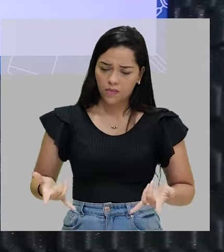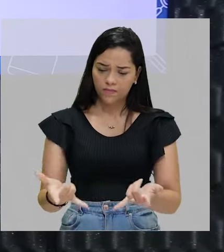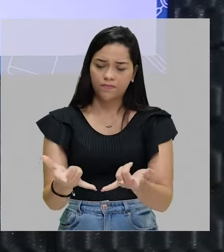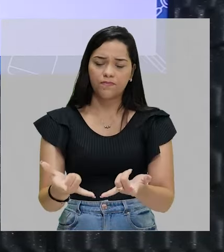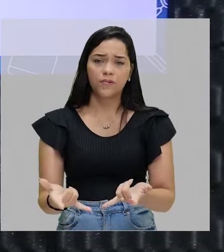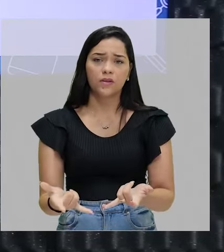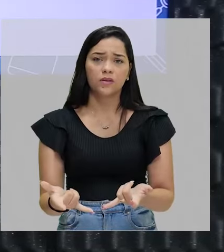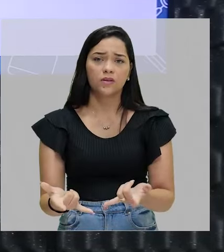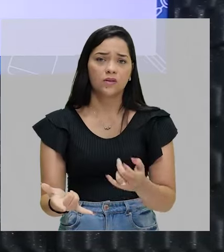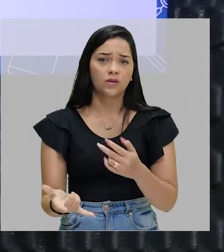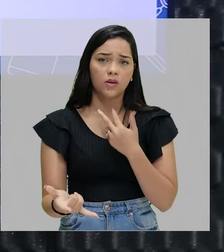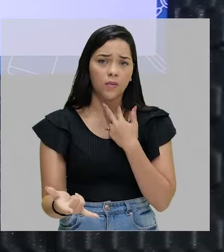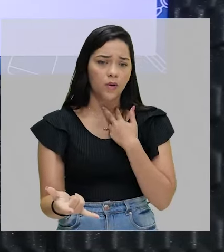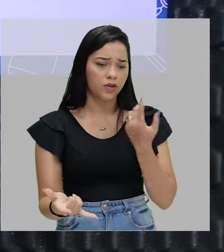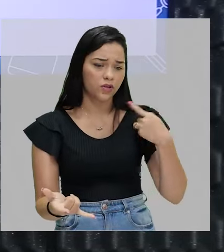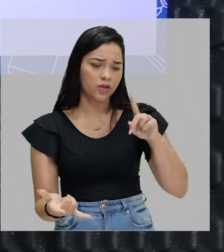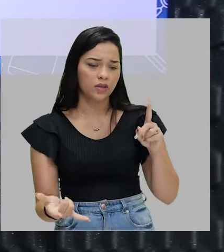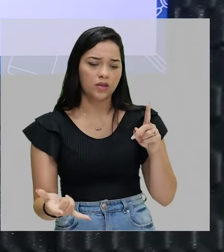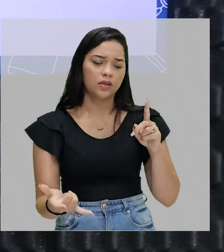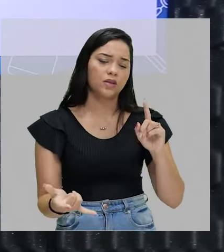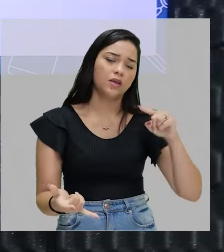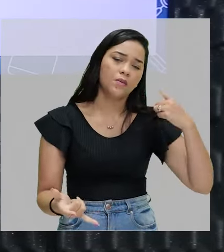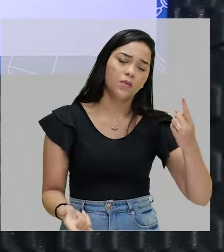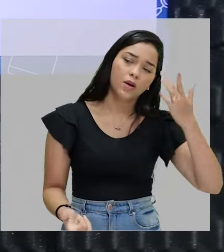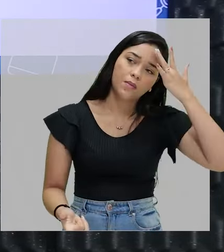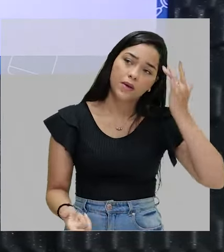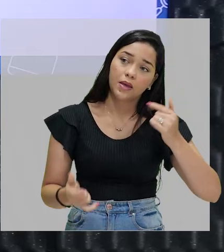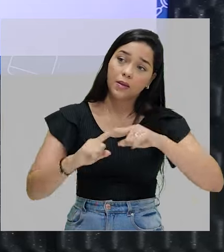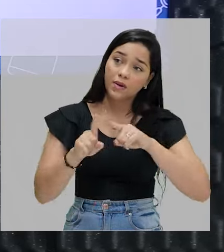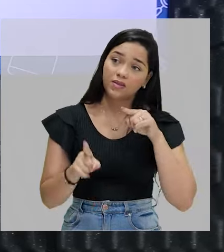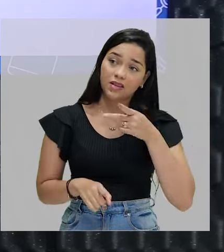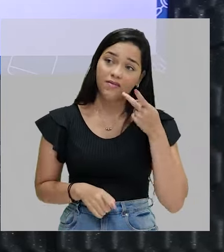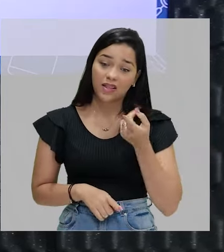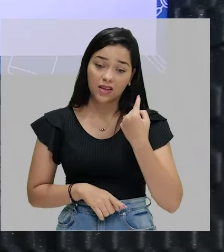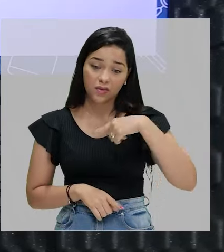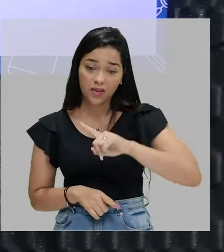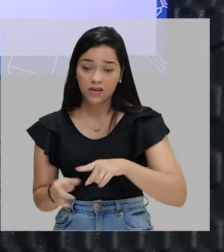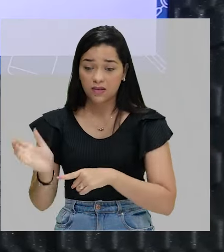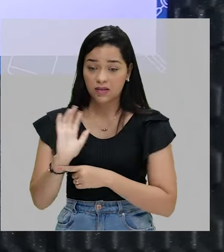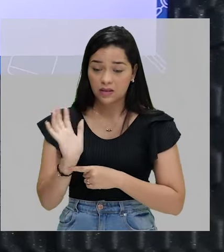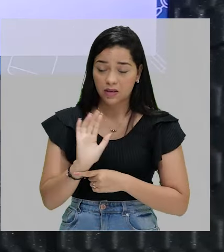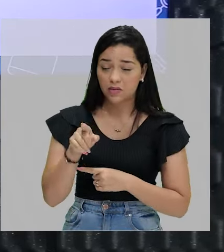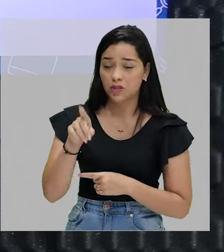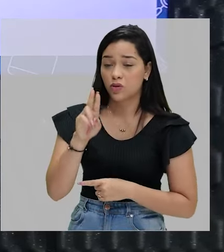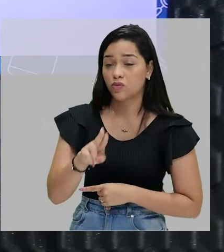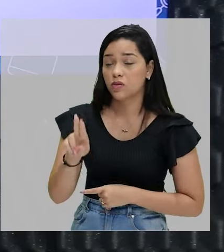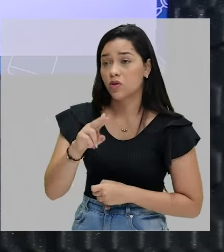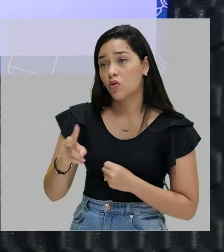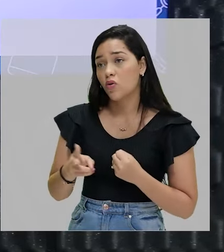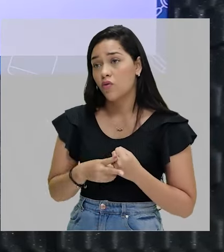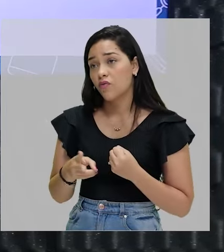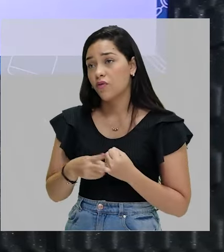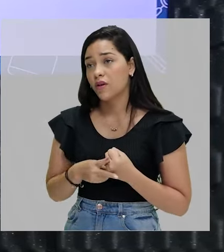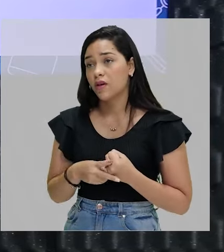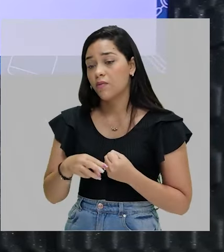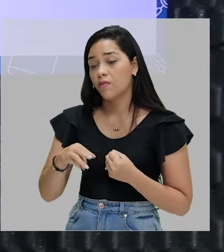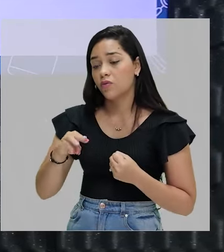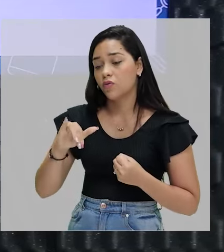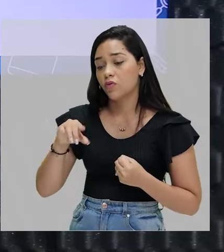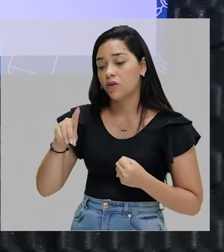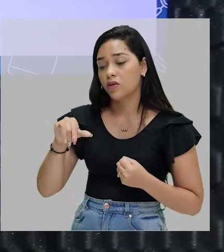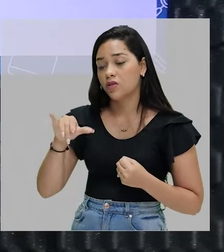você não vá, aconteceu um imprevisto, você vá depois de amanhã. Mas, quando você diz, eu irei ao cinema, você está usando o verbo no modo